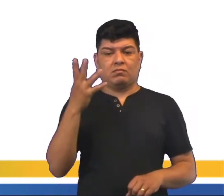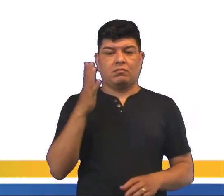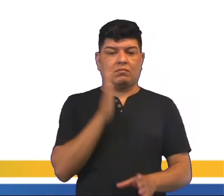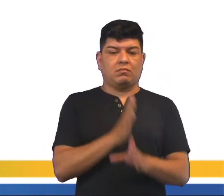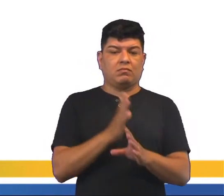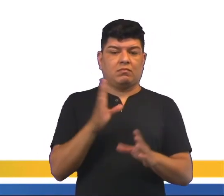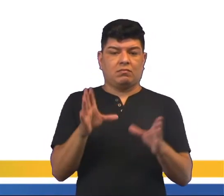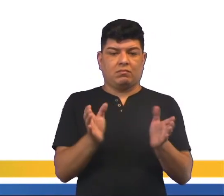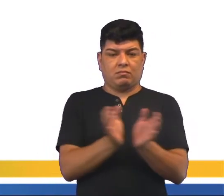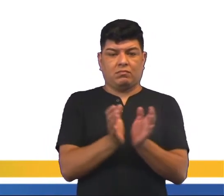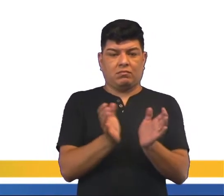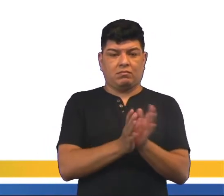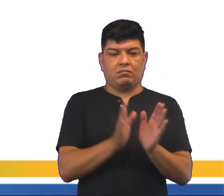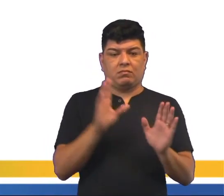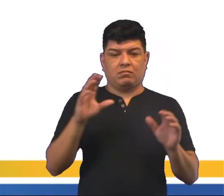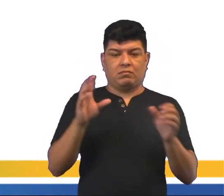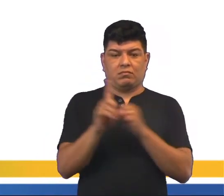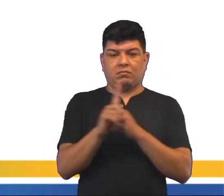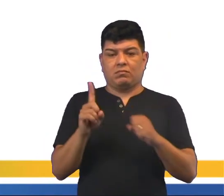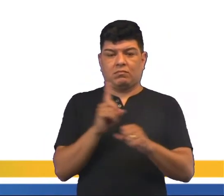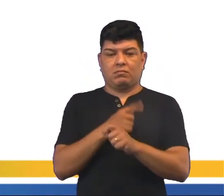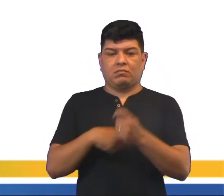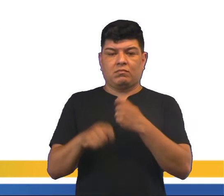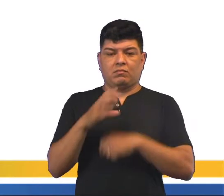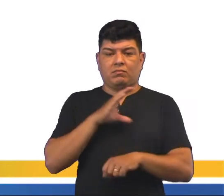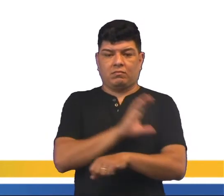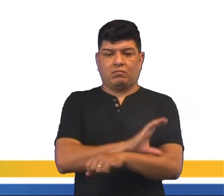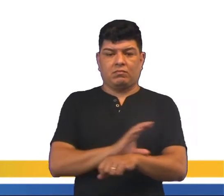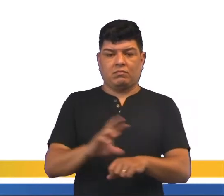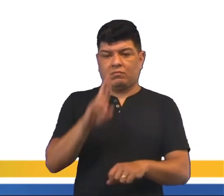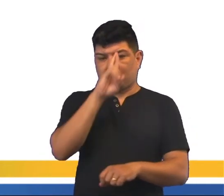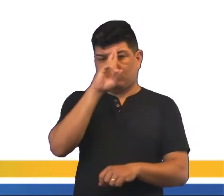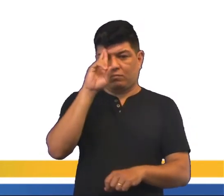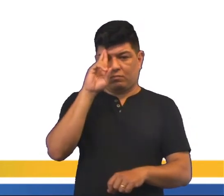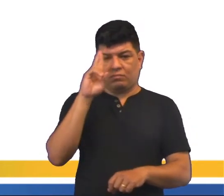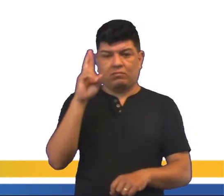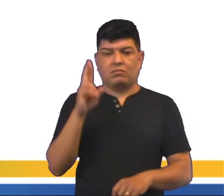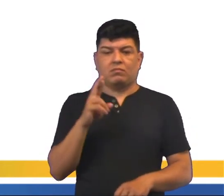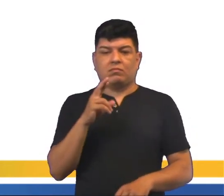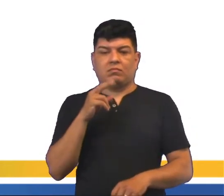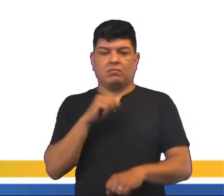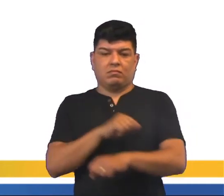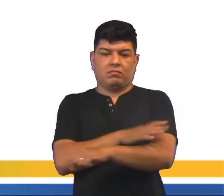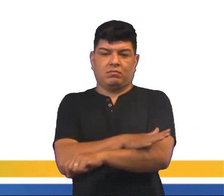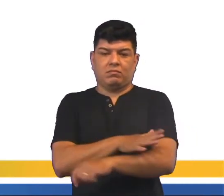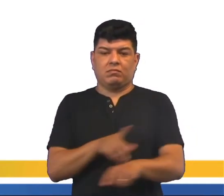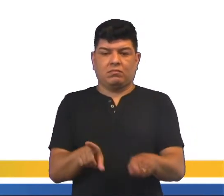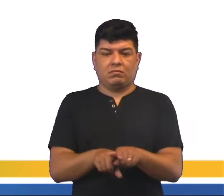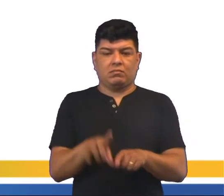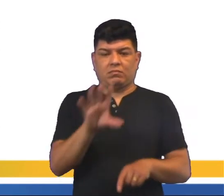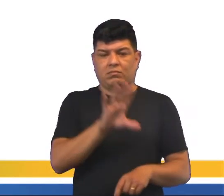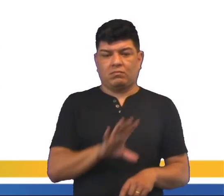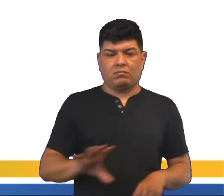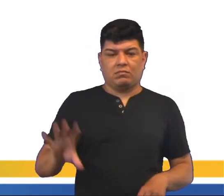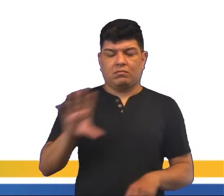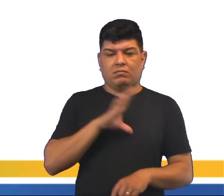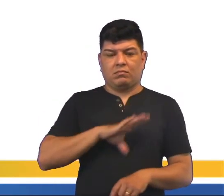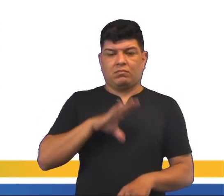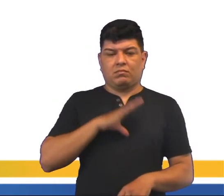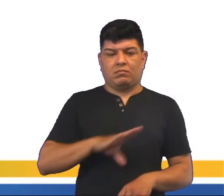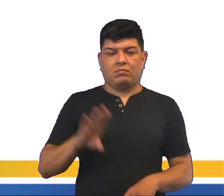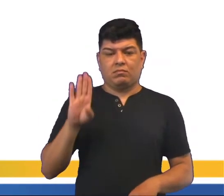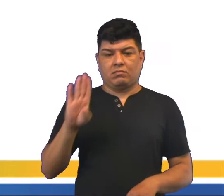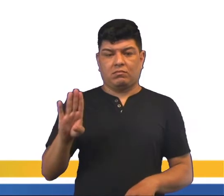em virtude de um conjunto de fatores sociais, econômicos, culturais, históricos e raciais no espaço das